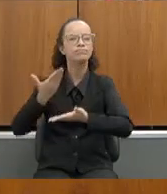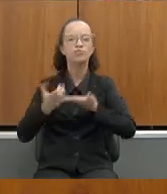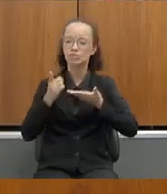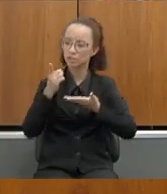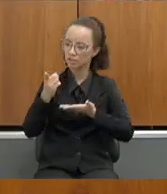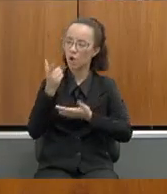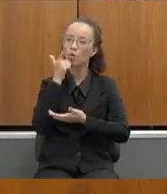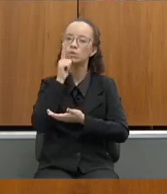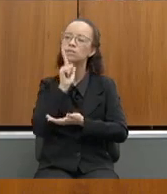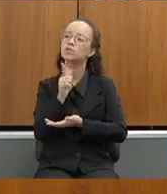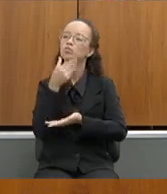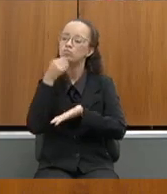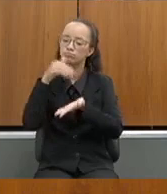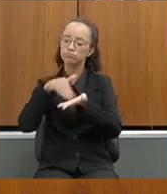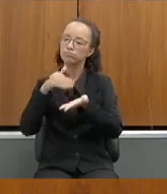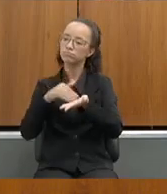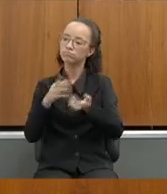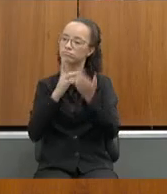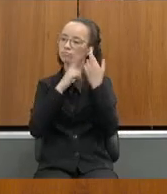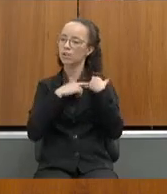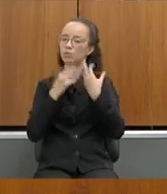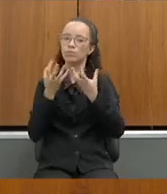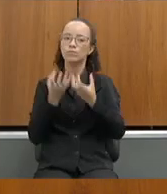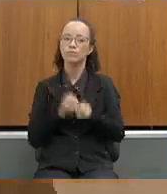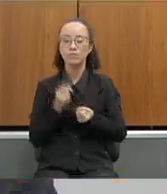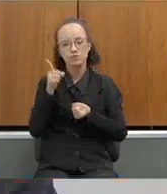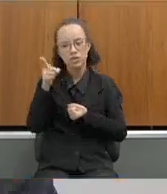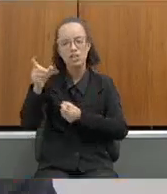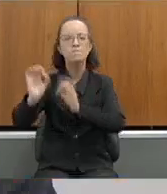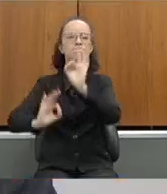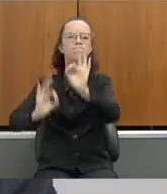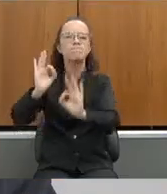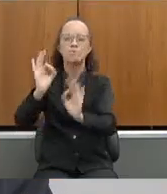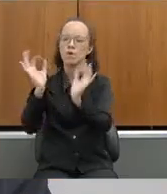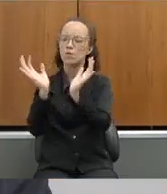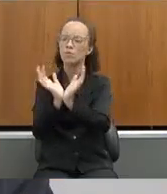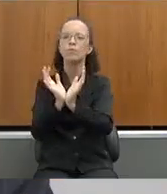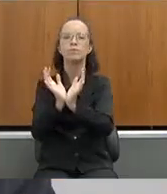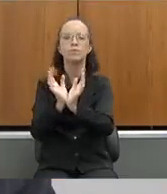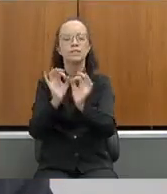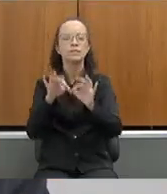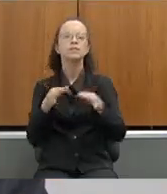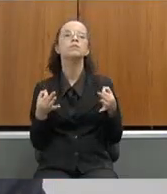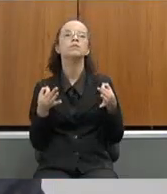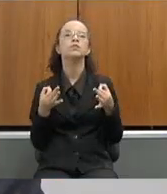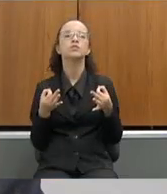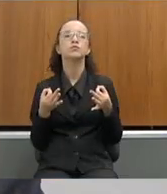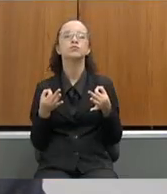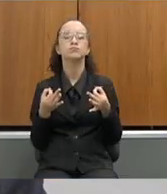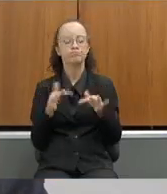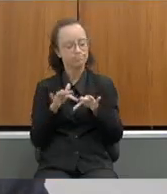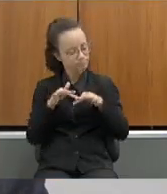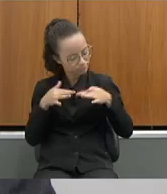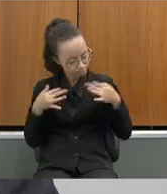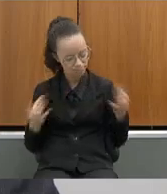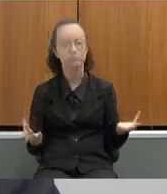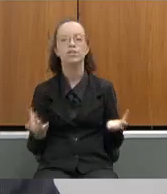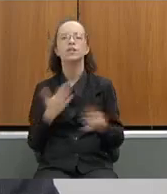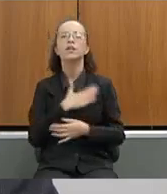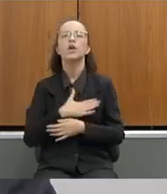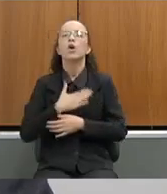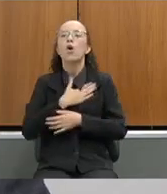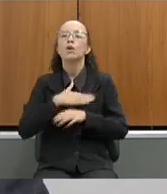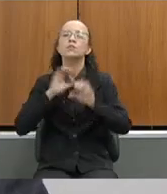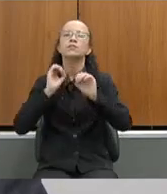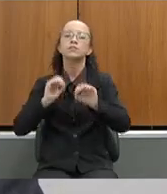nomeado secretário de educação. E aí você arrumou uma equipe simples, humilde e que gosta da